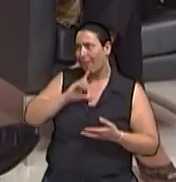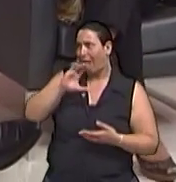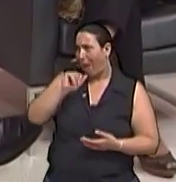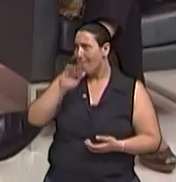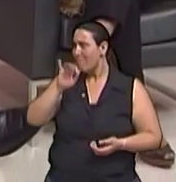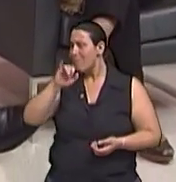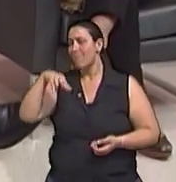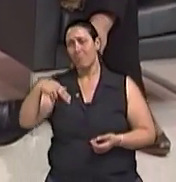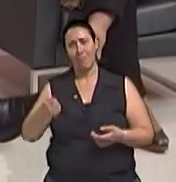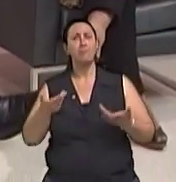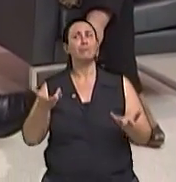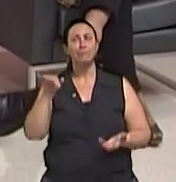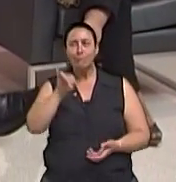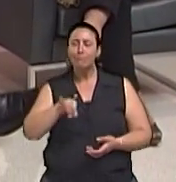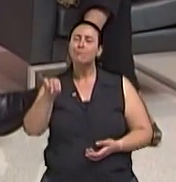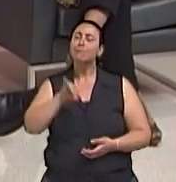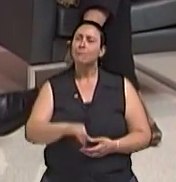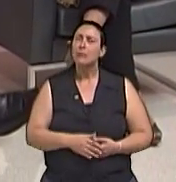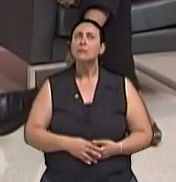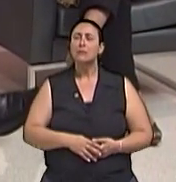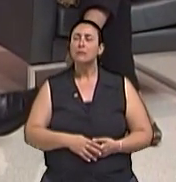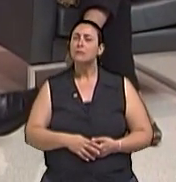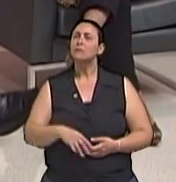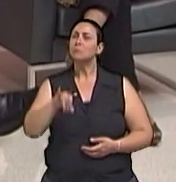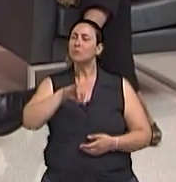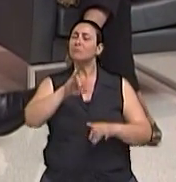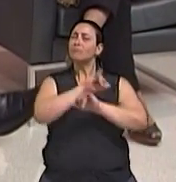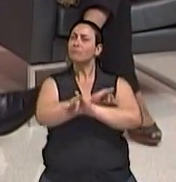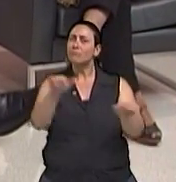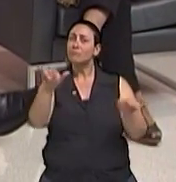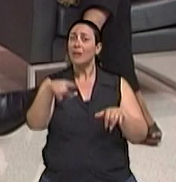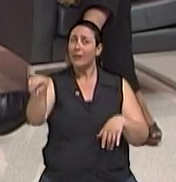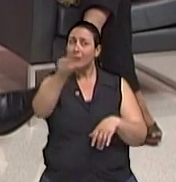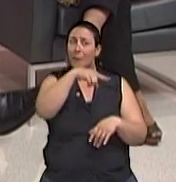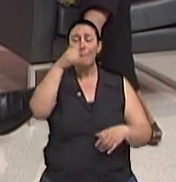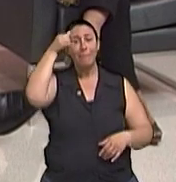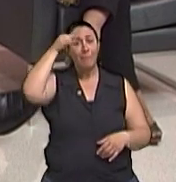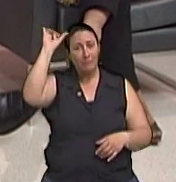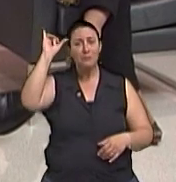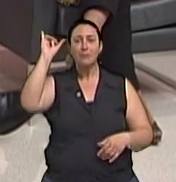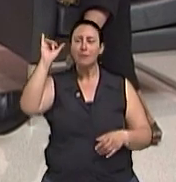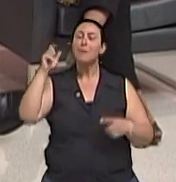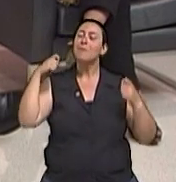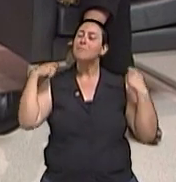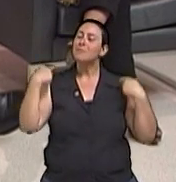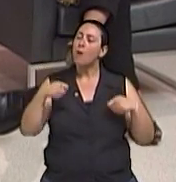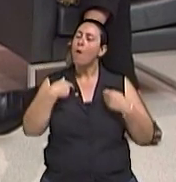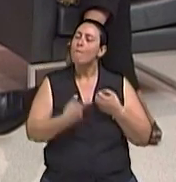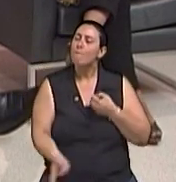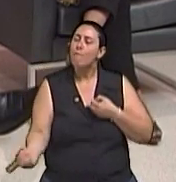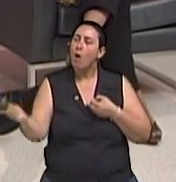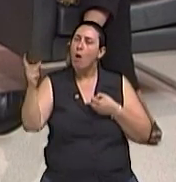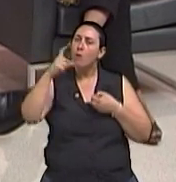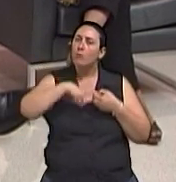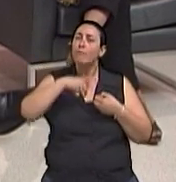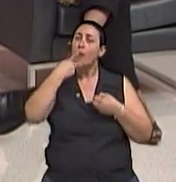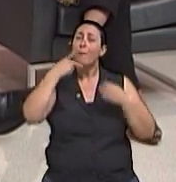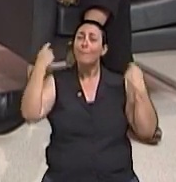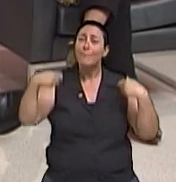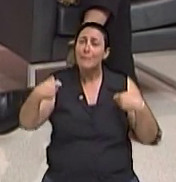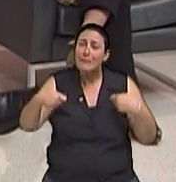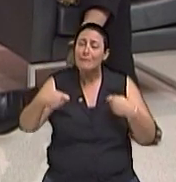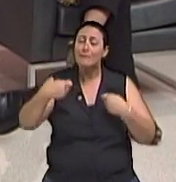a atenção, né? Então, doutor, o que a gente está falando aqui é que para a prevenção, volto de novo, é educar esse